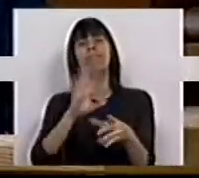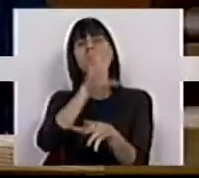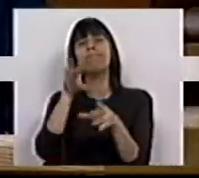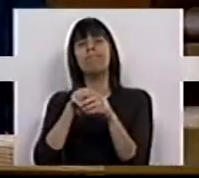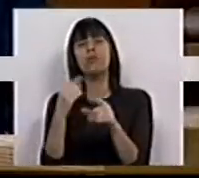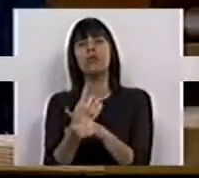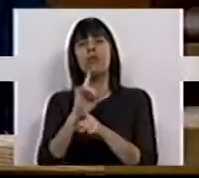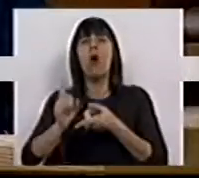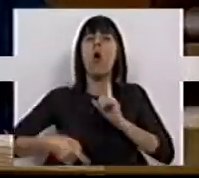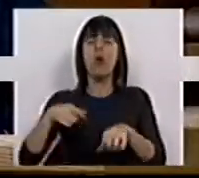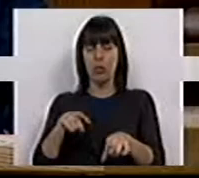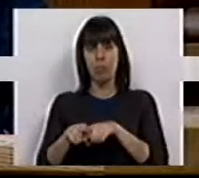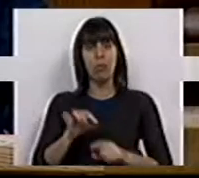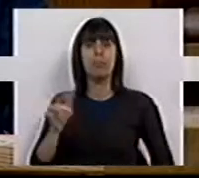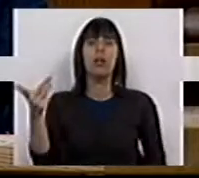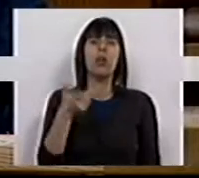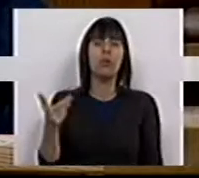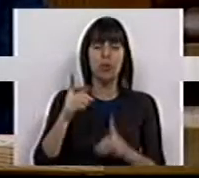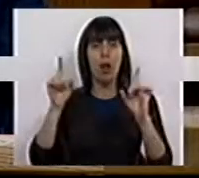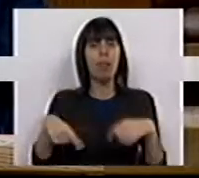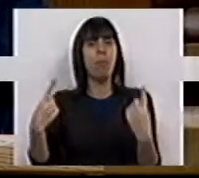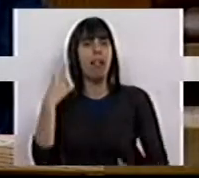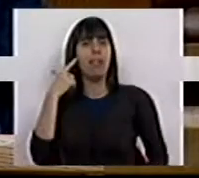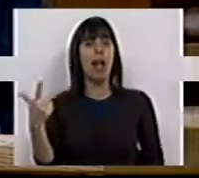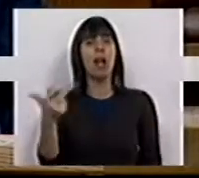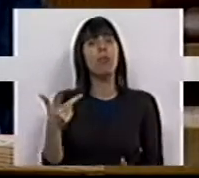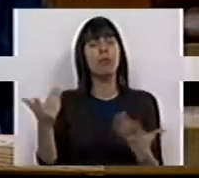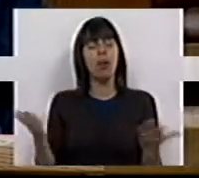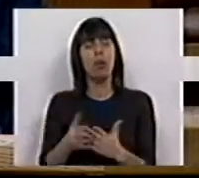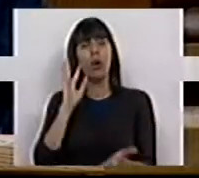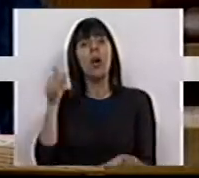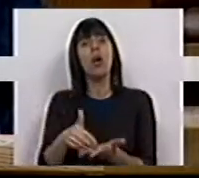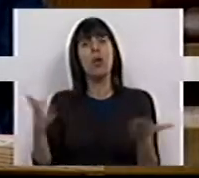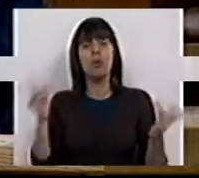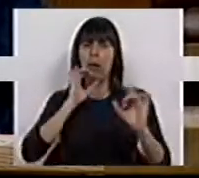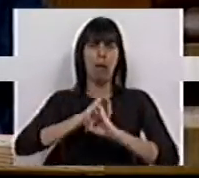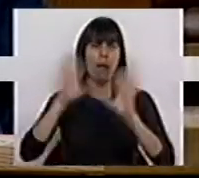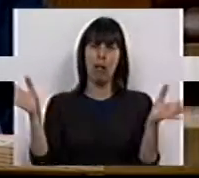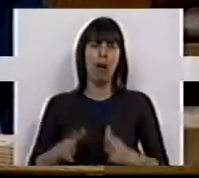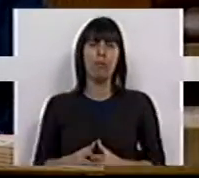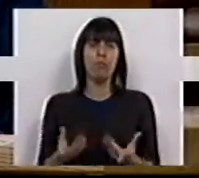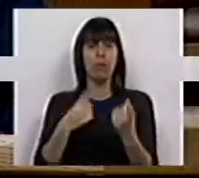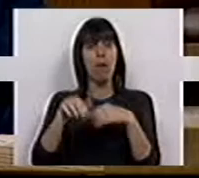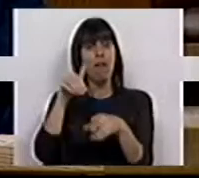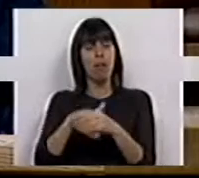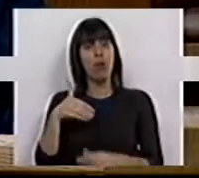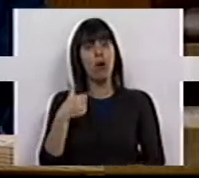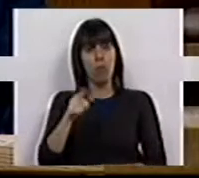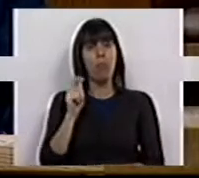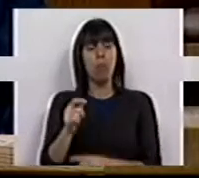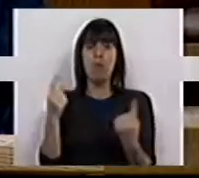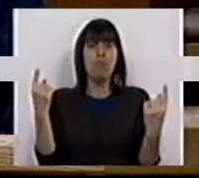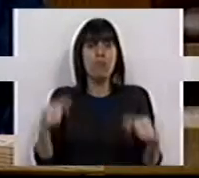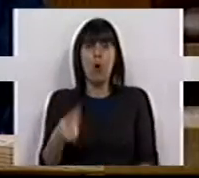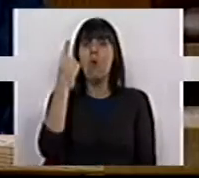abrangente sobre o que foram as políticas da Troika e do depois da Troika. O resultado é esclarecedor. O voto do Bloco de Esquerda